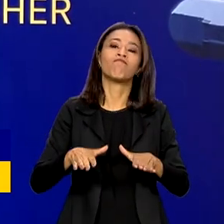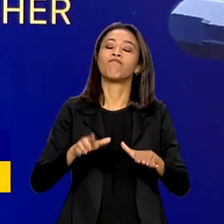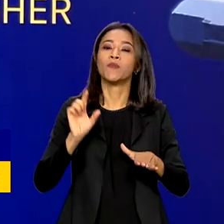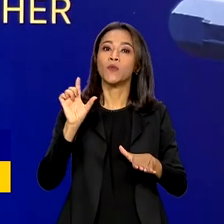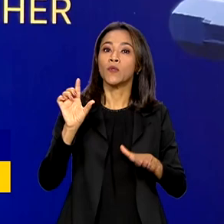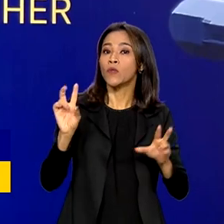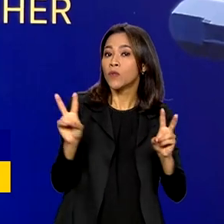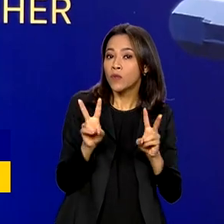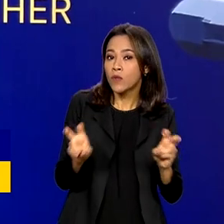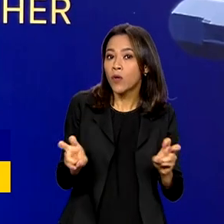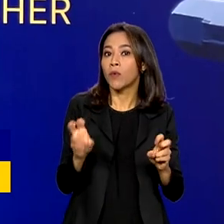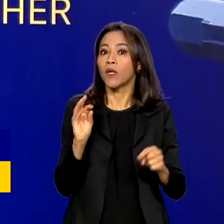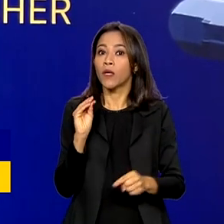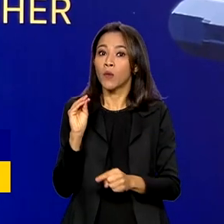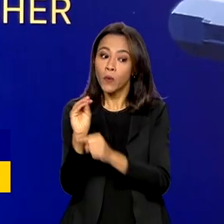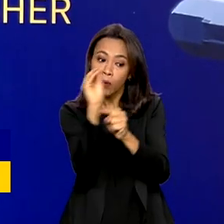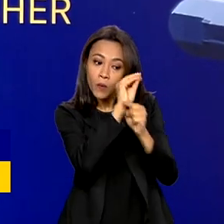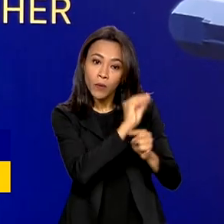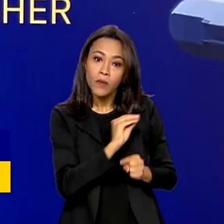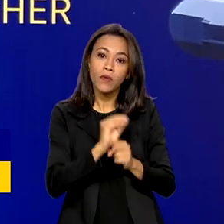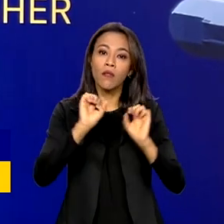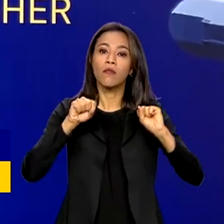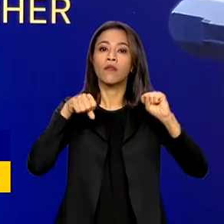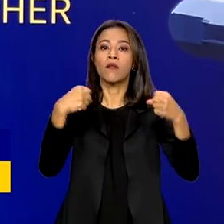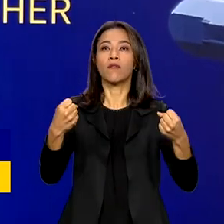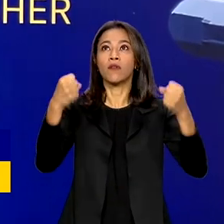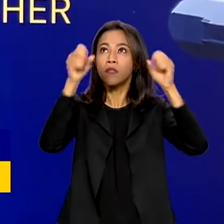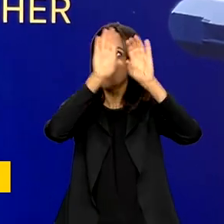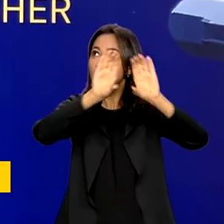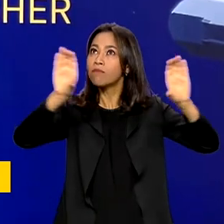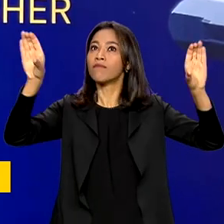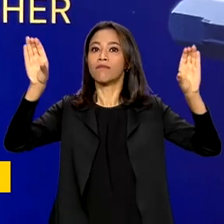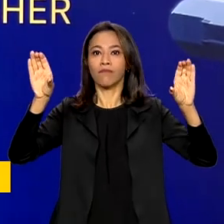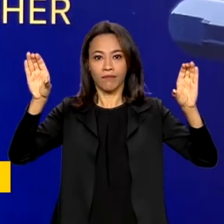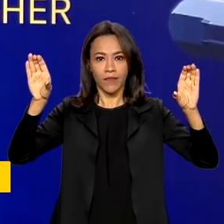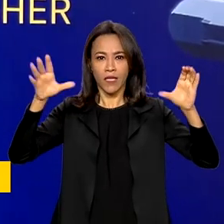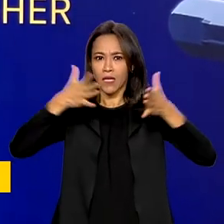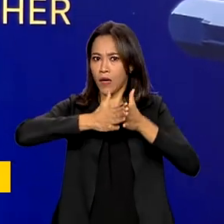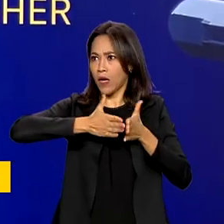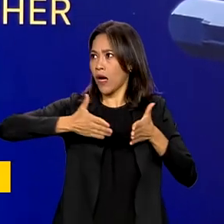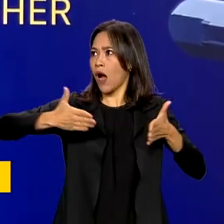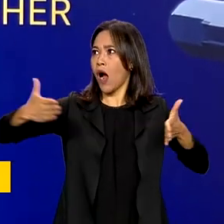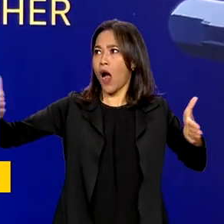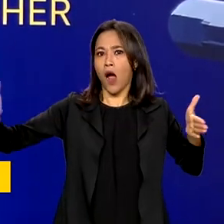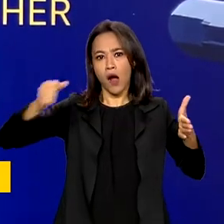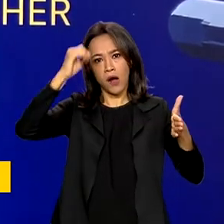capacidade de prover a defesa aérea compatível com as dimensões continentais desse país. caças Gripen traz para